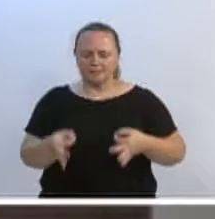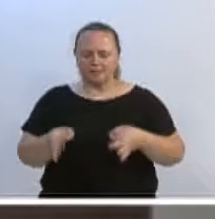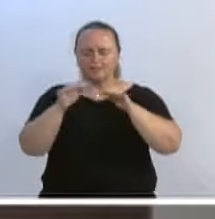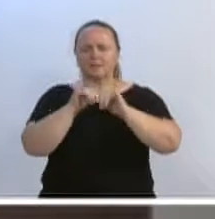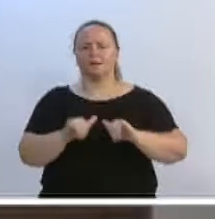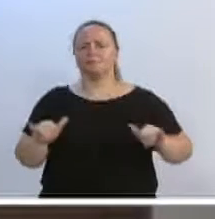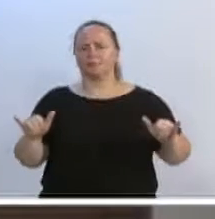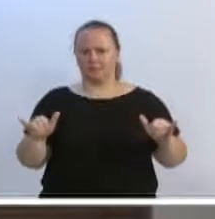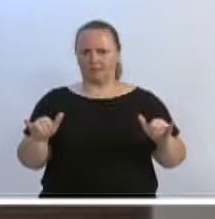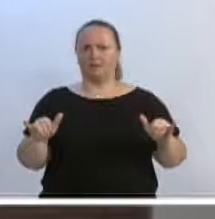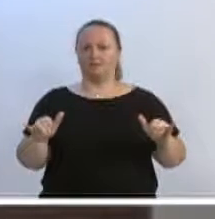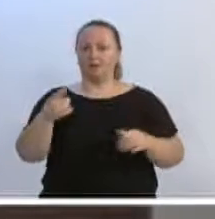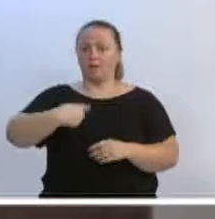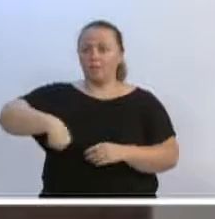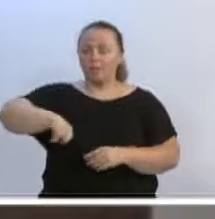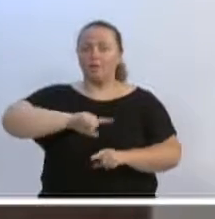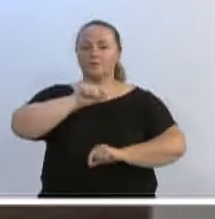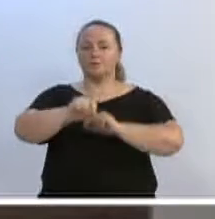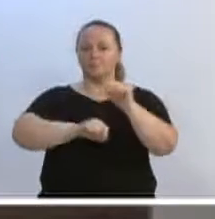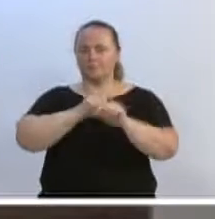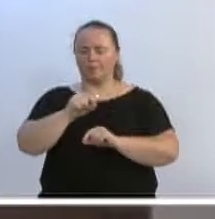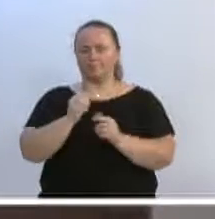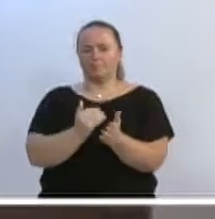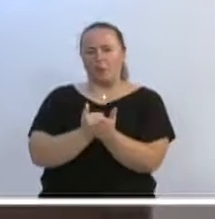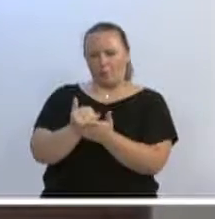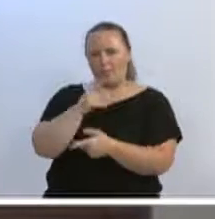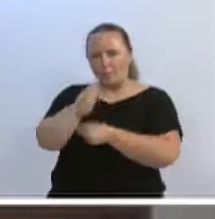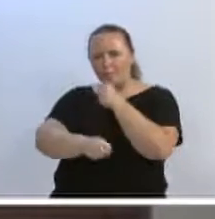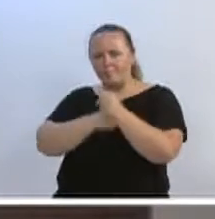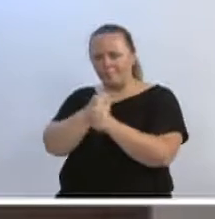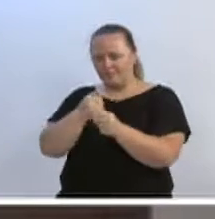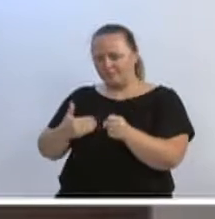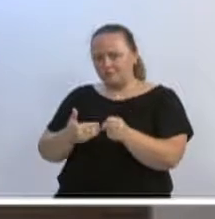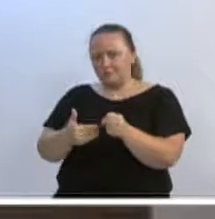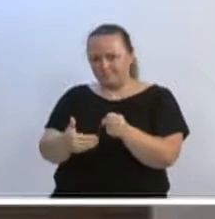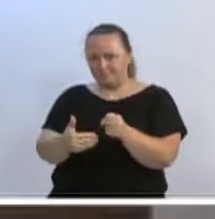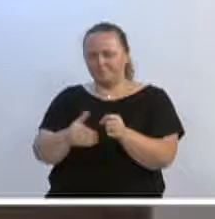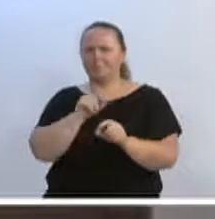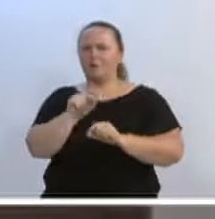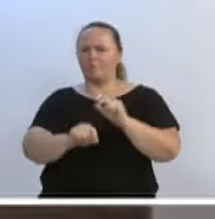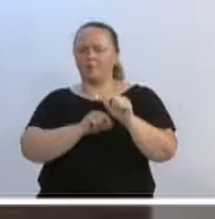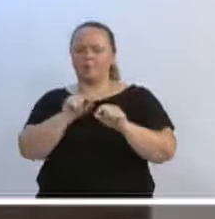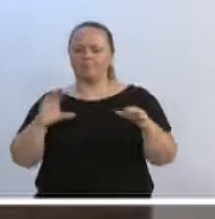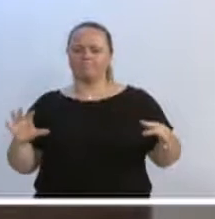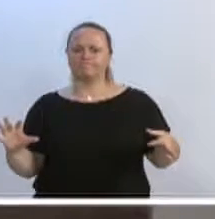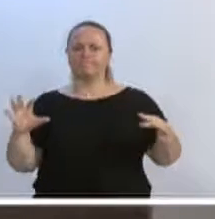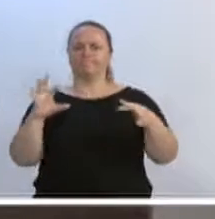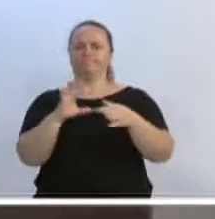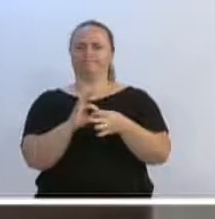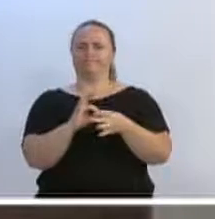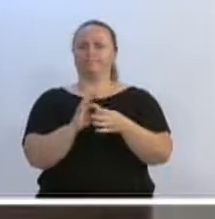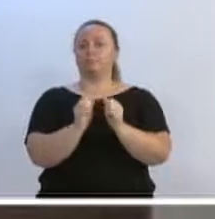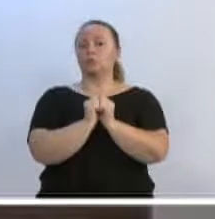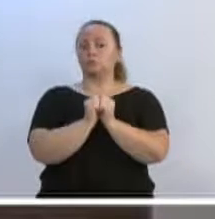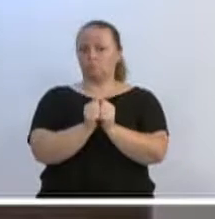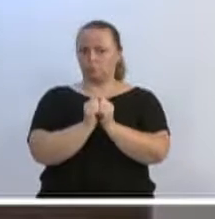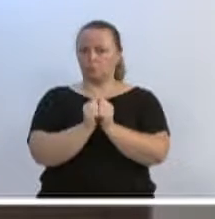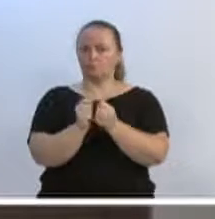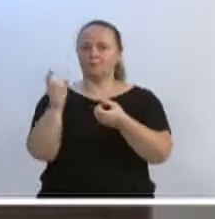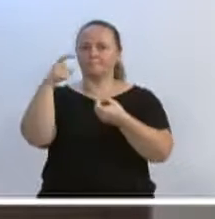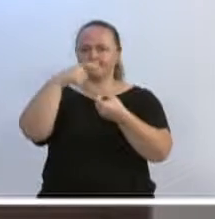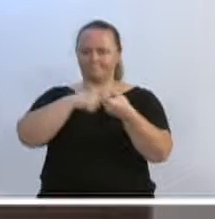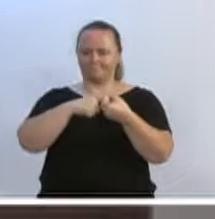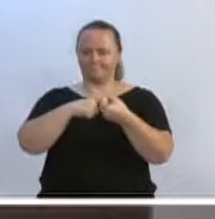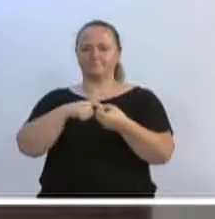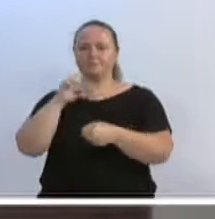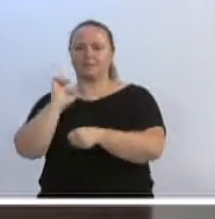nós fizemos uma construção, no início do ano, de fazer uma parceria, vereador Silvio Zimmermann, com o